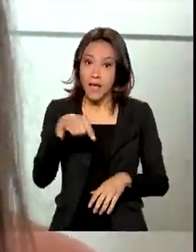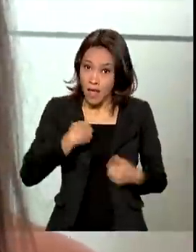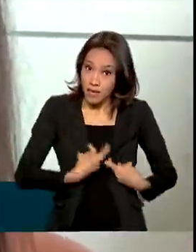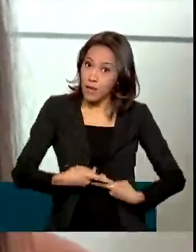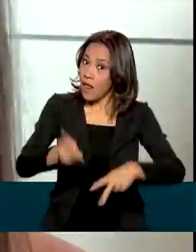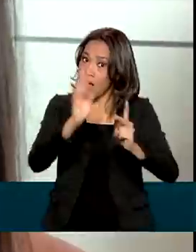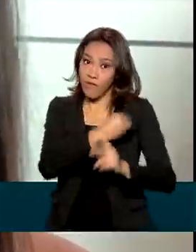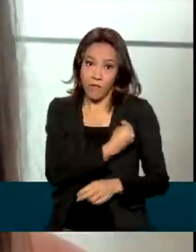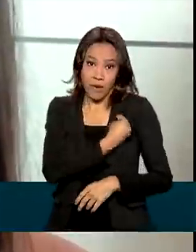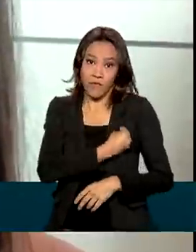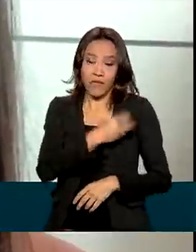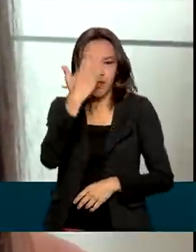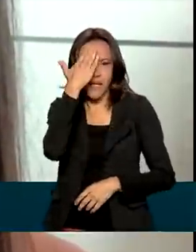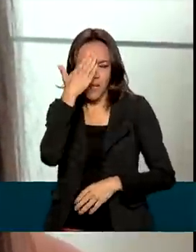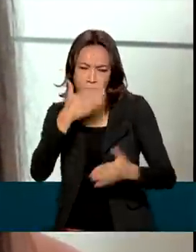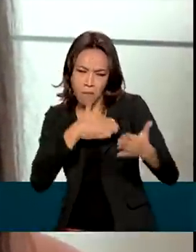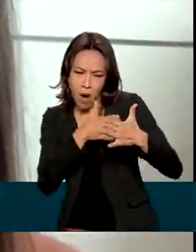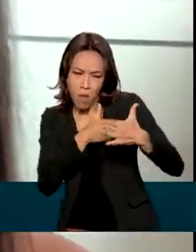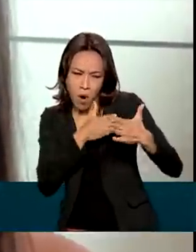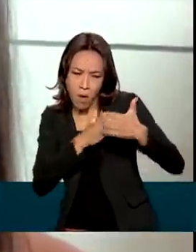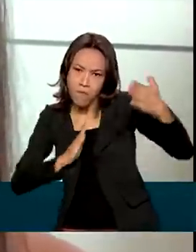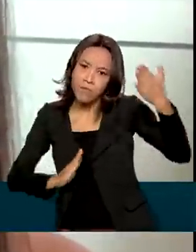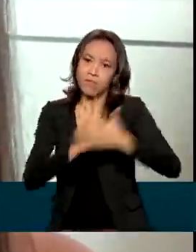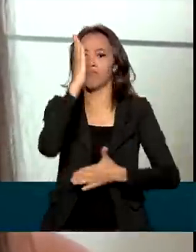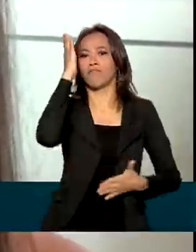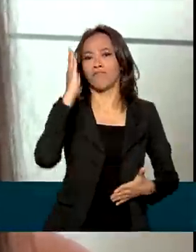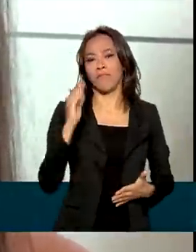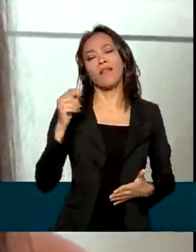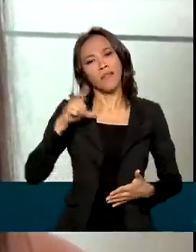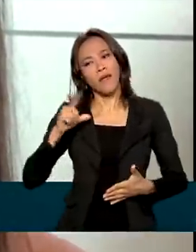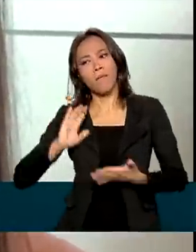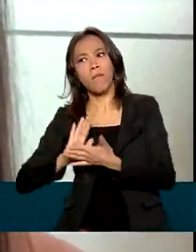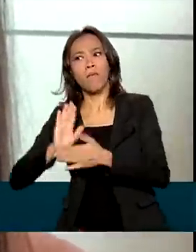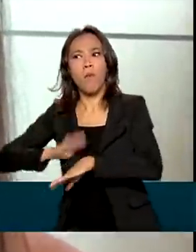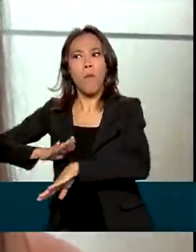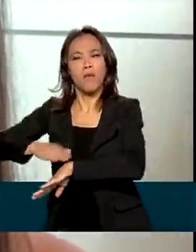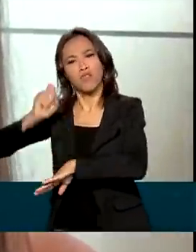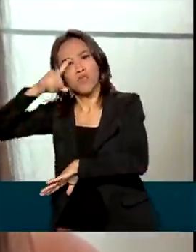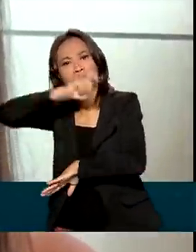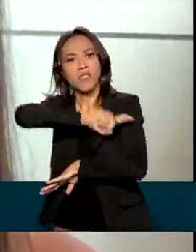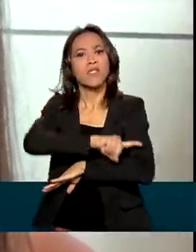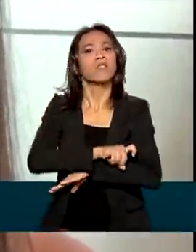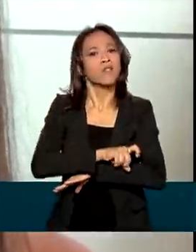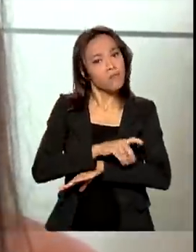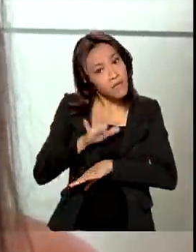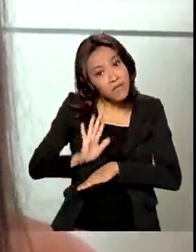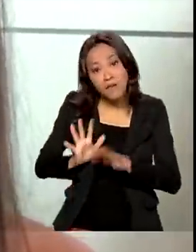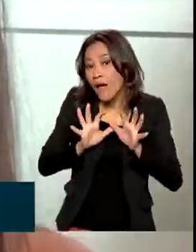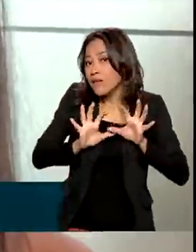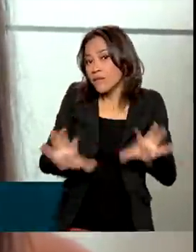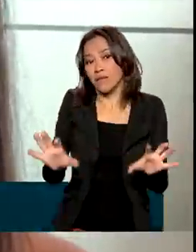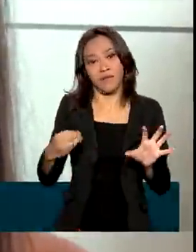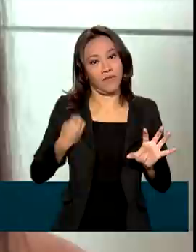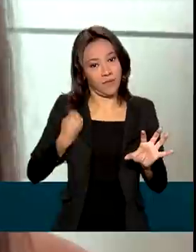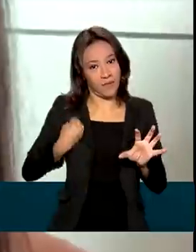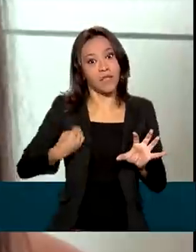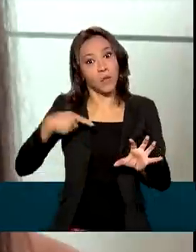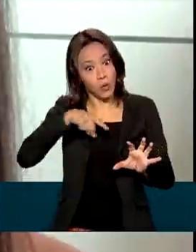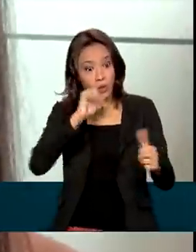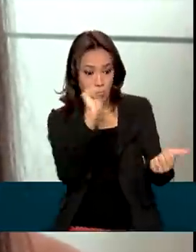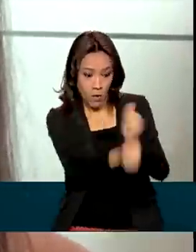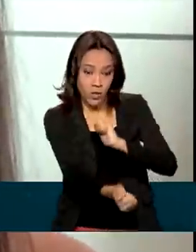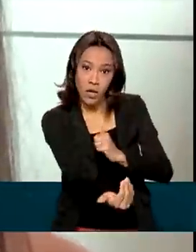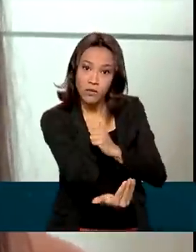Você saber de superar as adversidades, saber que tem momentos difíceis, mas que fazem parte. Então, tudo isso que o esporte vai